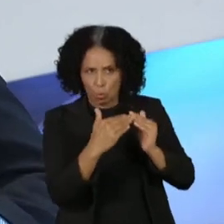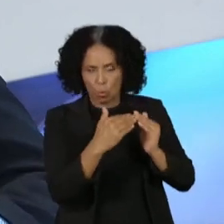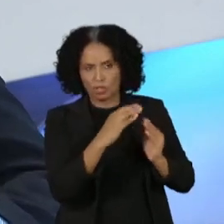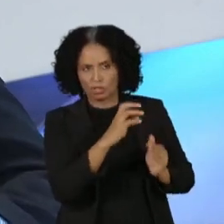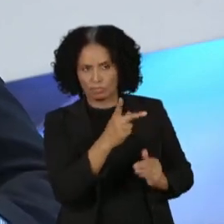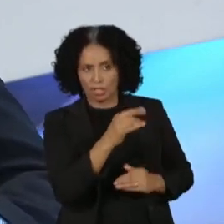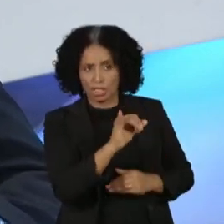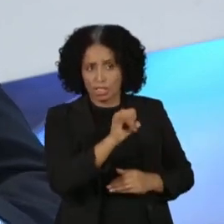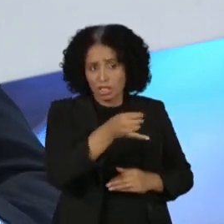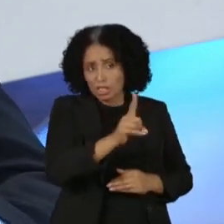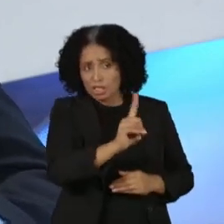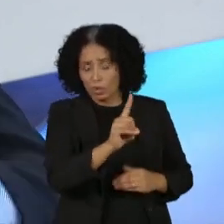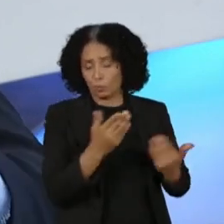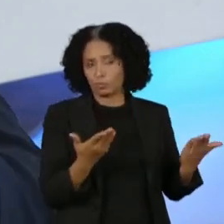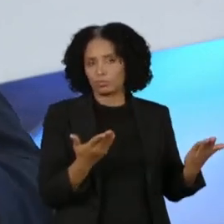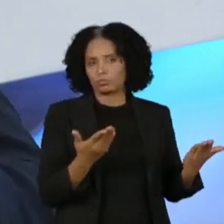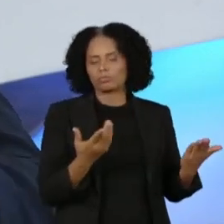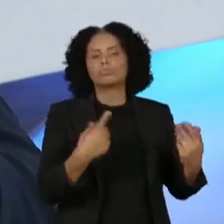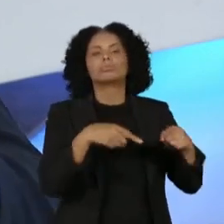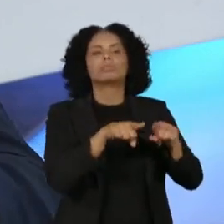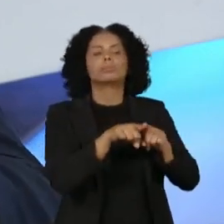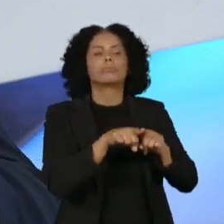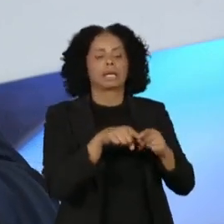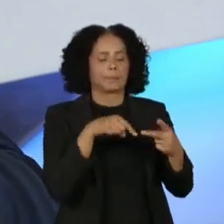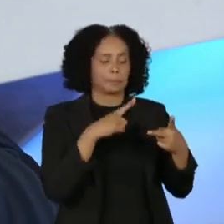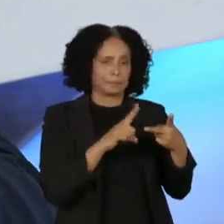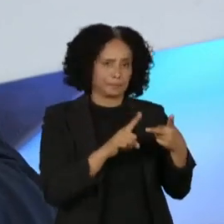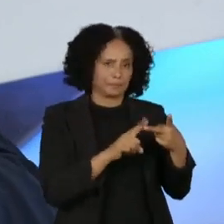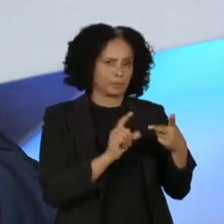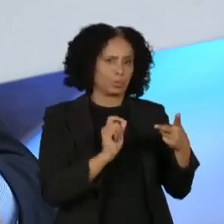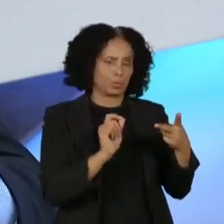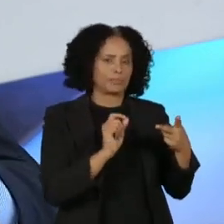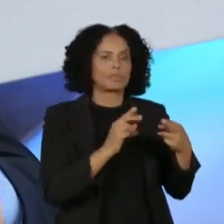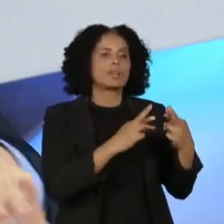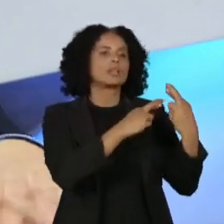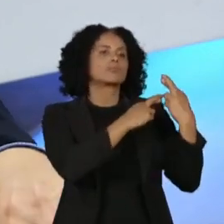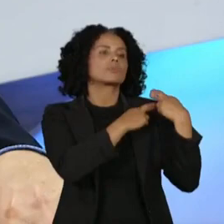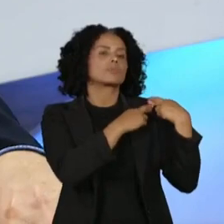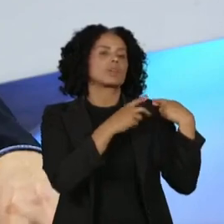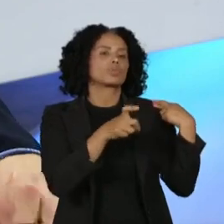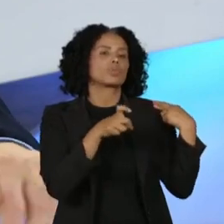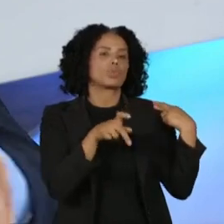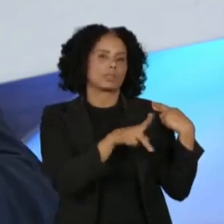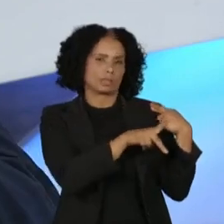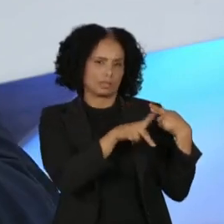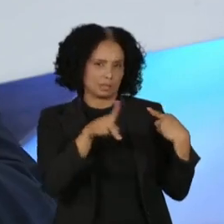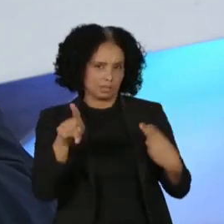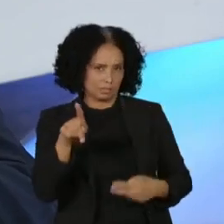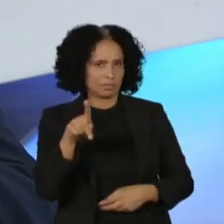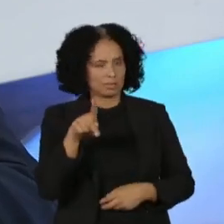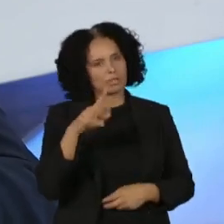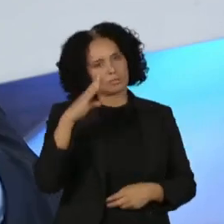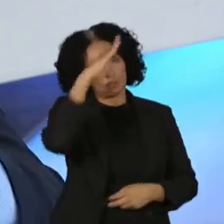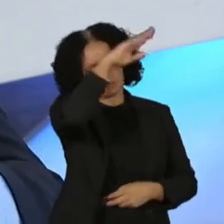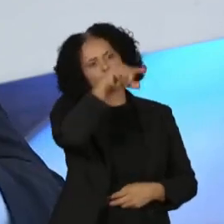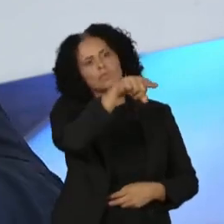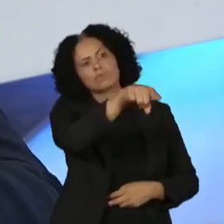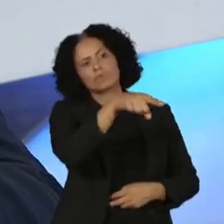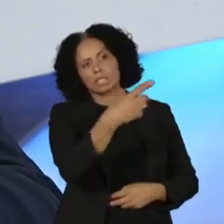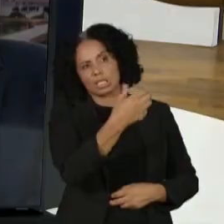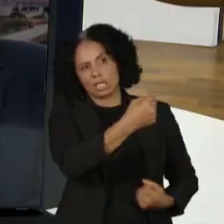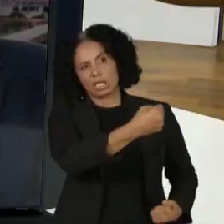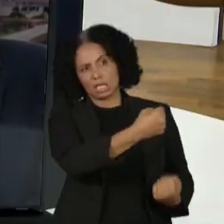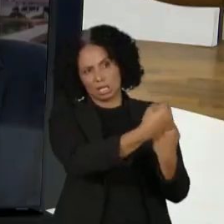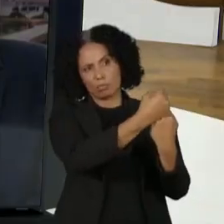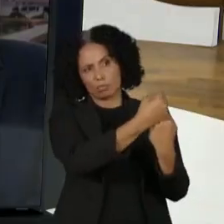E uma segunda coisa, mais especificamente, sobre a responsabilidade do ex-presidente Bolsonaro. O senhor defende, o governo